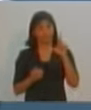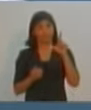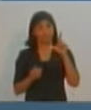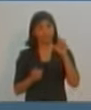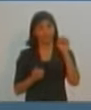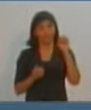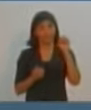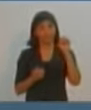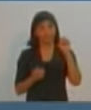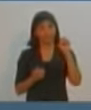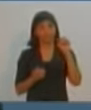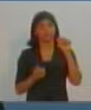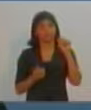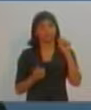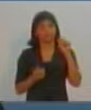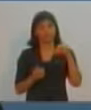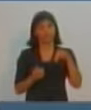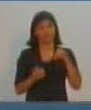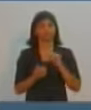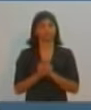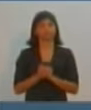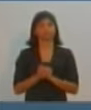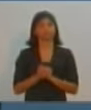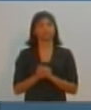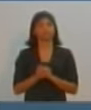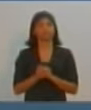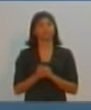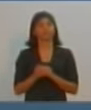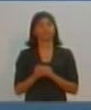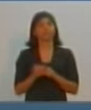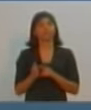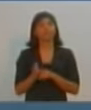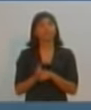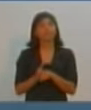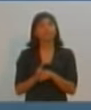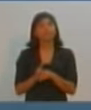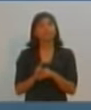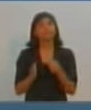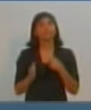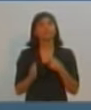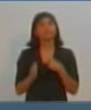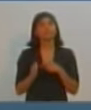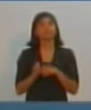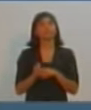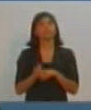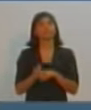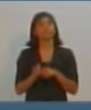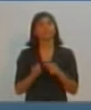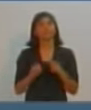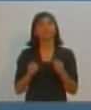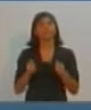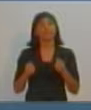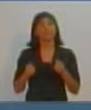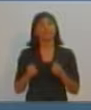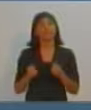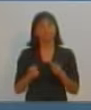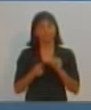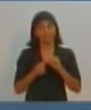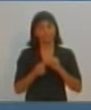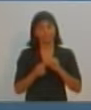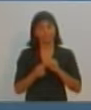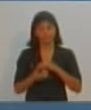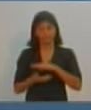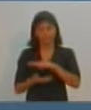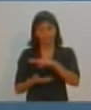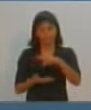o candidato Donizete respondesse para mim. Seguinte, o senhor disse, Nelson Bugalho, em campanha que pretende fazer uma integração